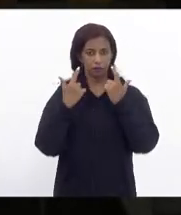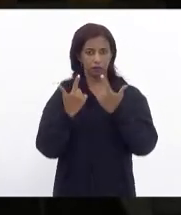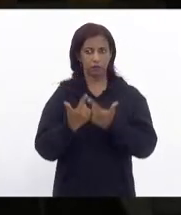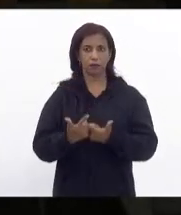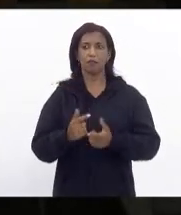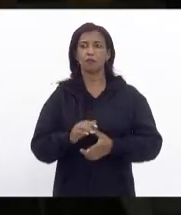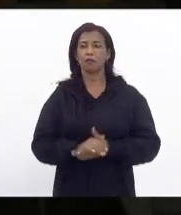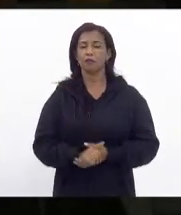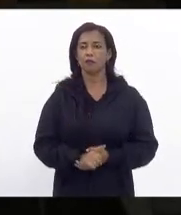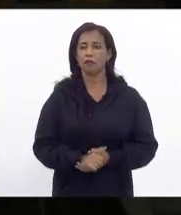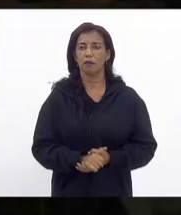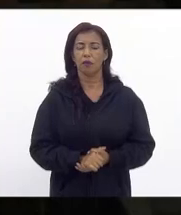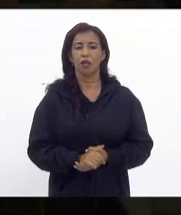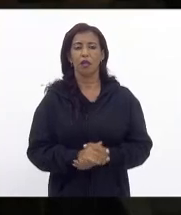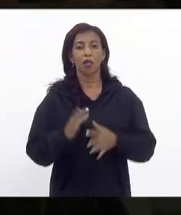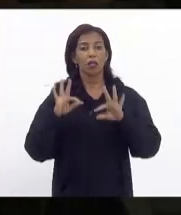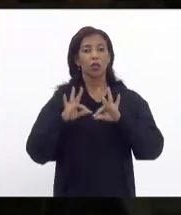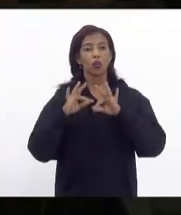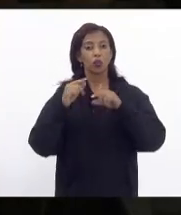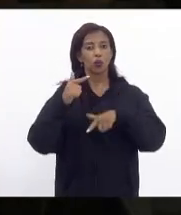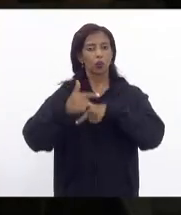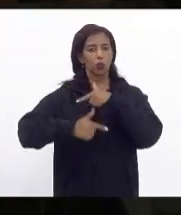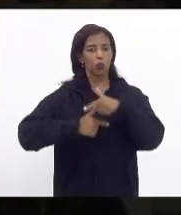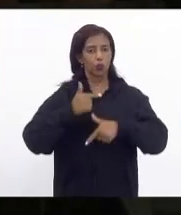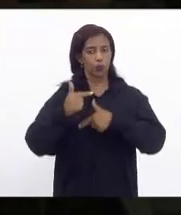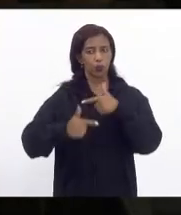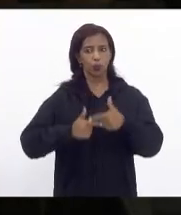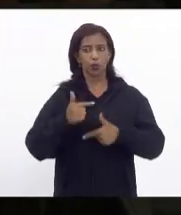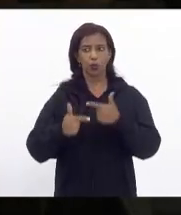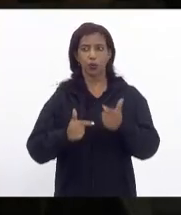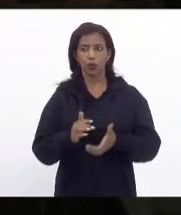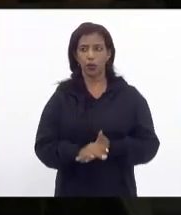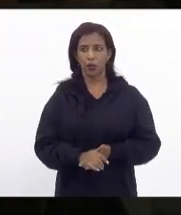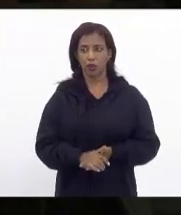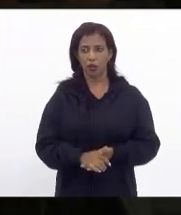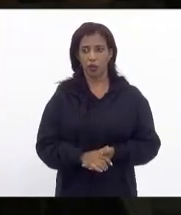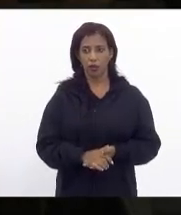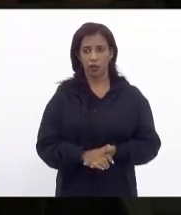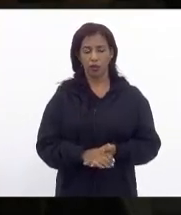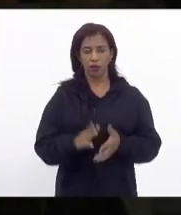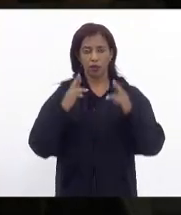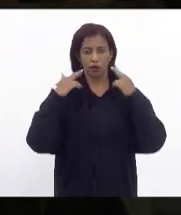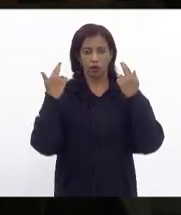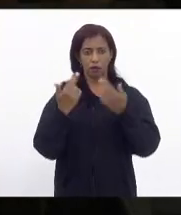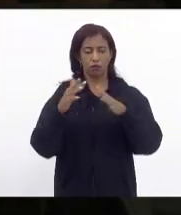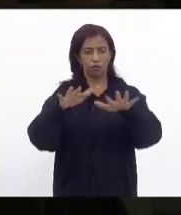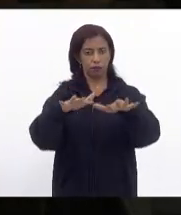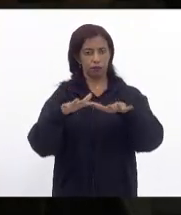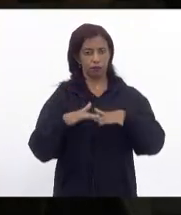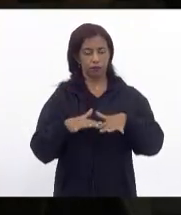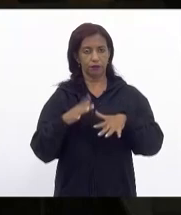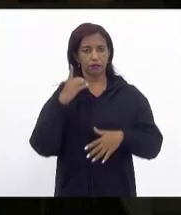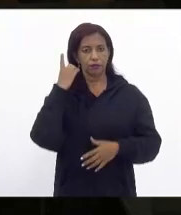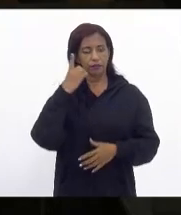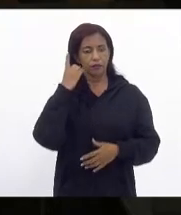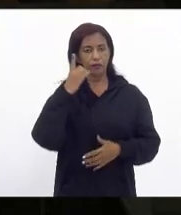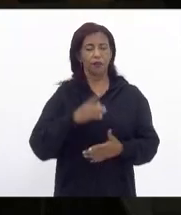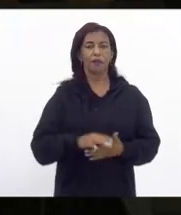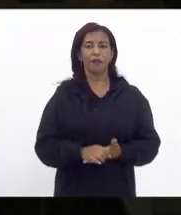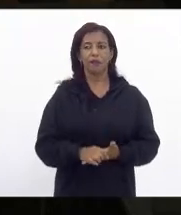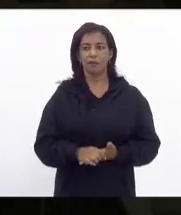jornalistas que fazem a cobertura da nossa sessão plenária deputada Marta Rocha